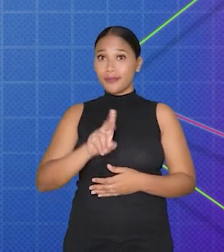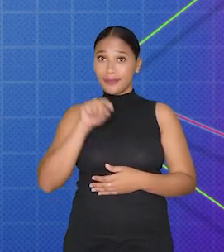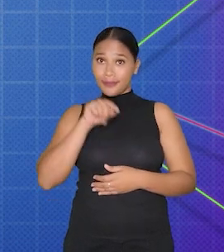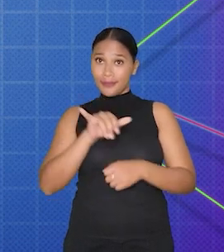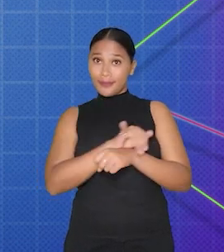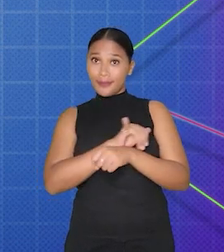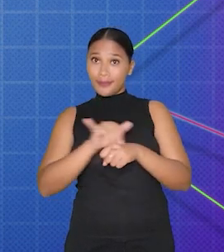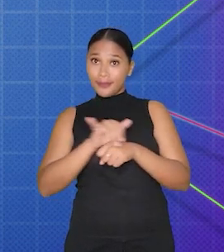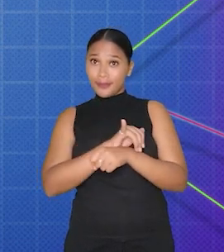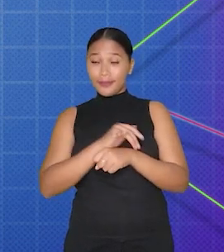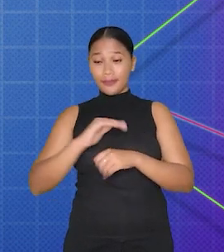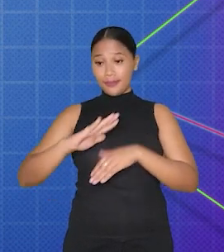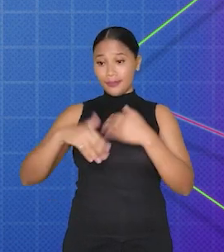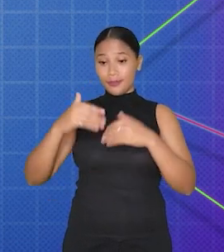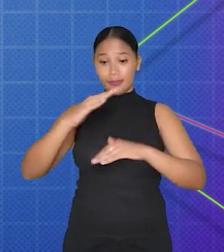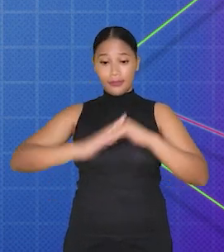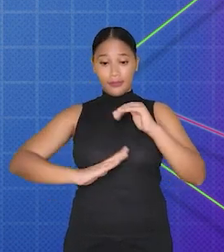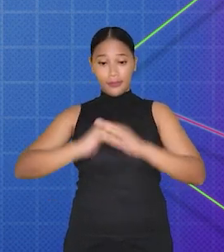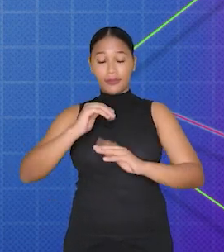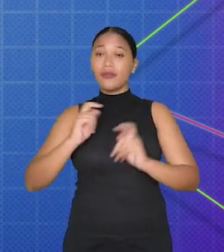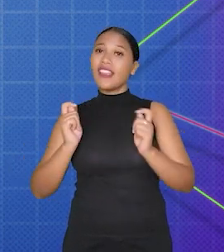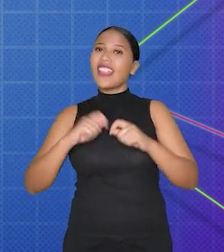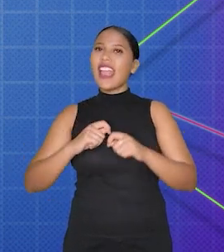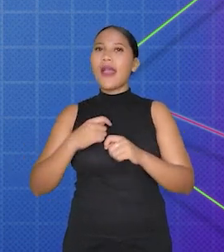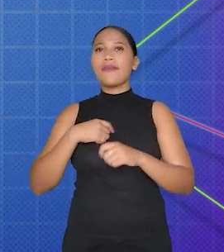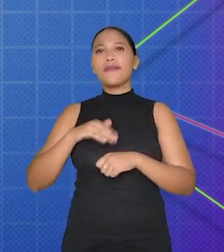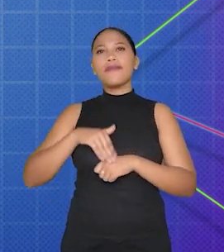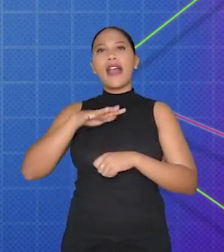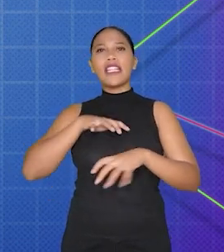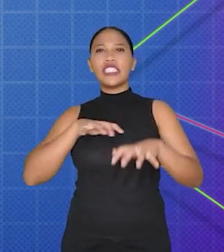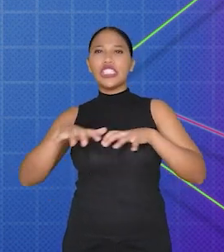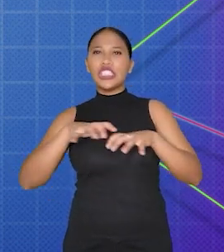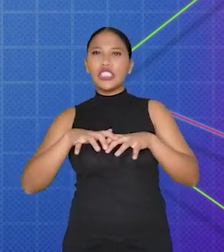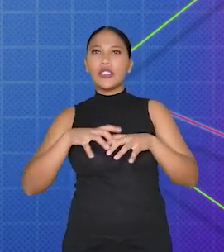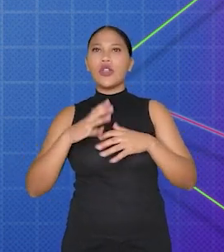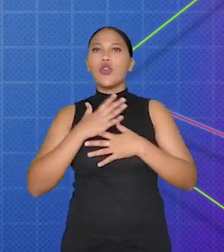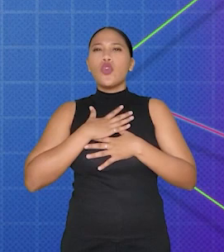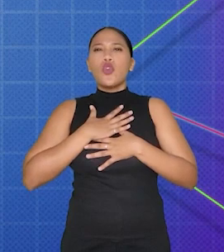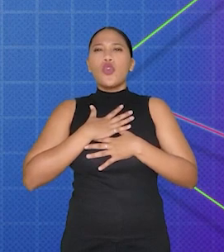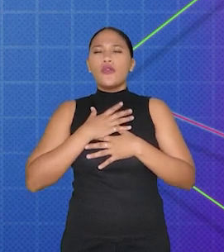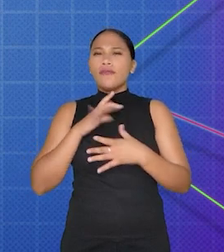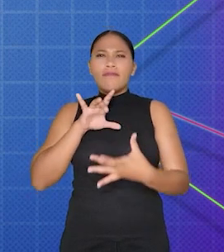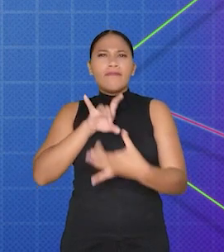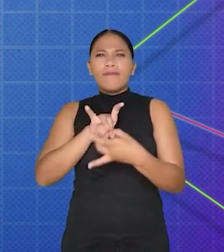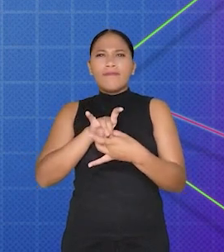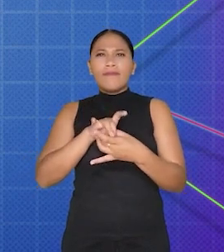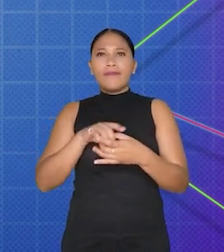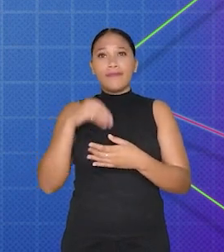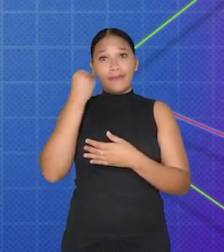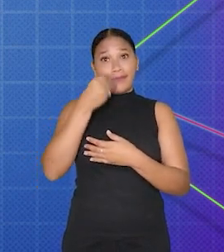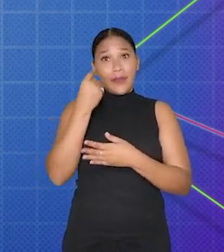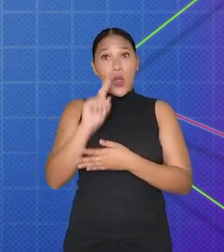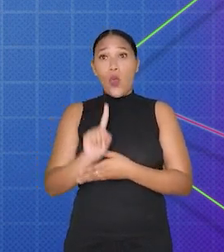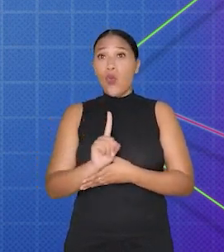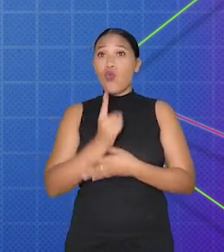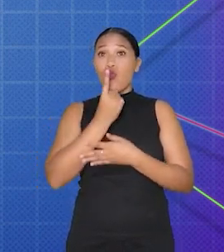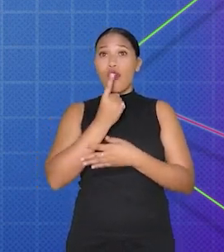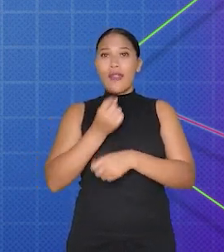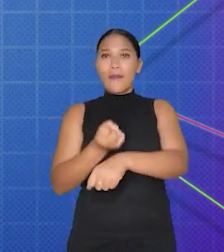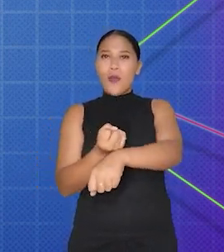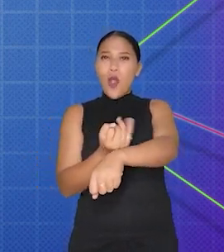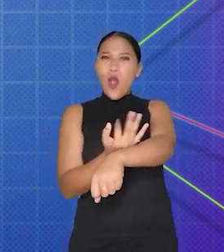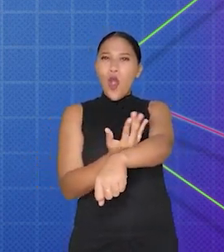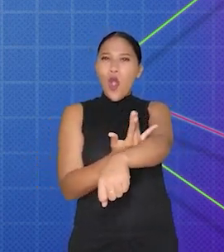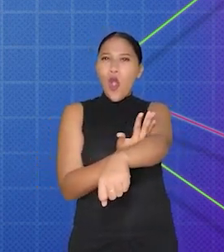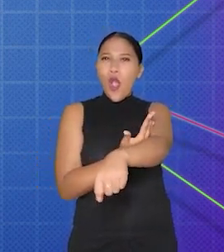utilização dessa ferramenta, os desenvolvedores podem criar jogos mais dinâmicos e envolventes, oferecendo assim uma experiência única